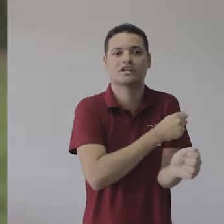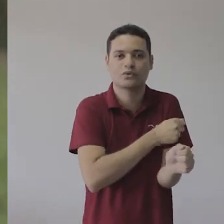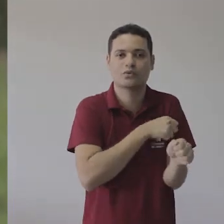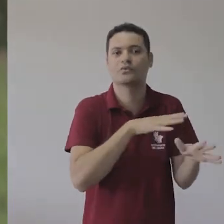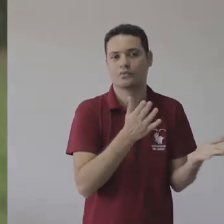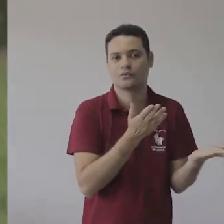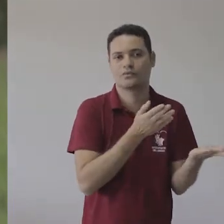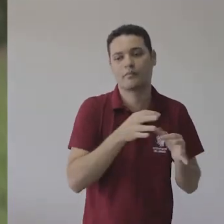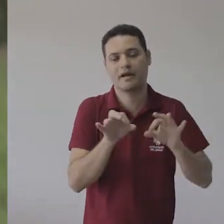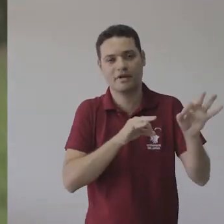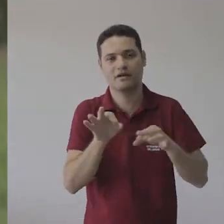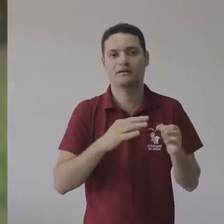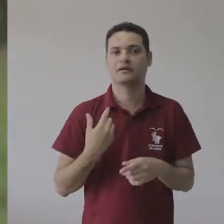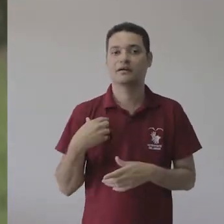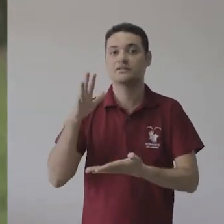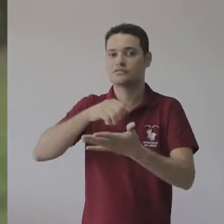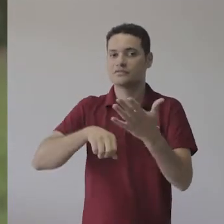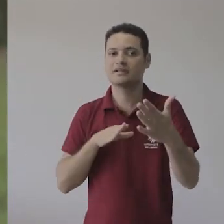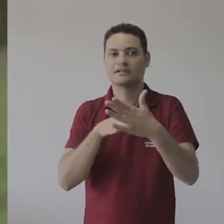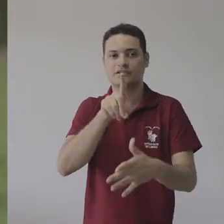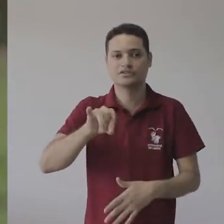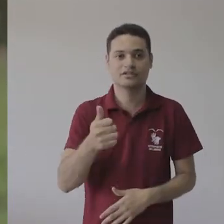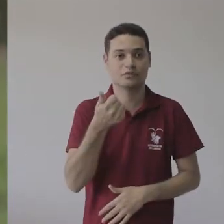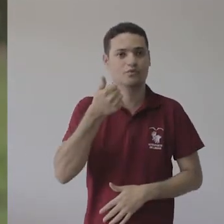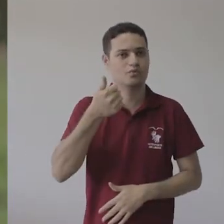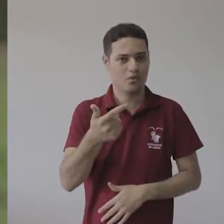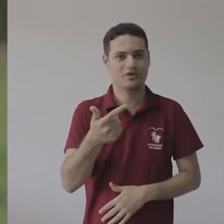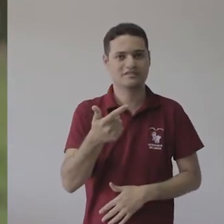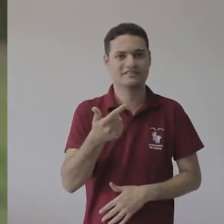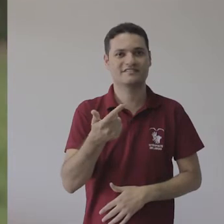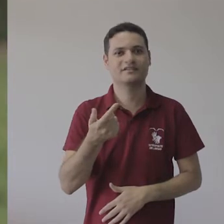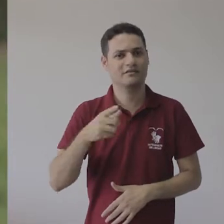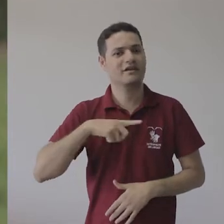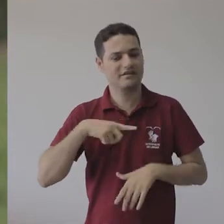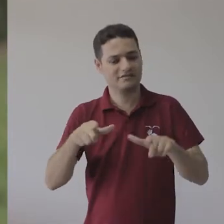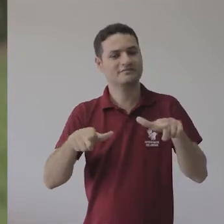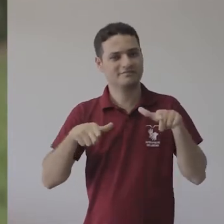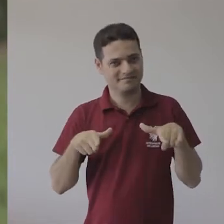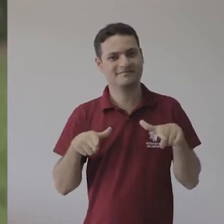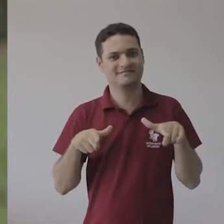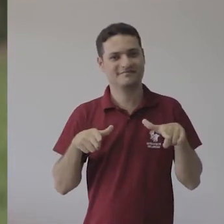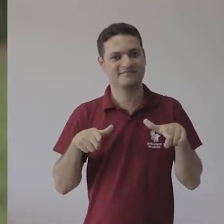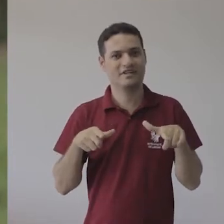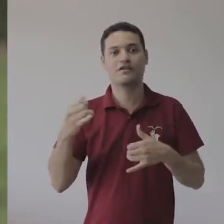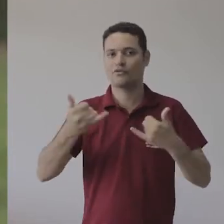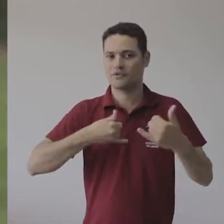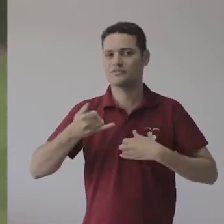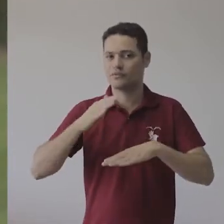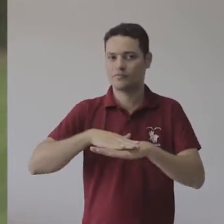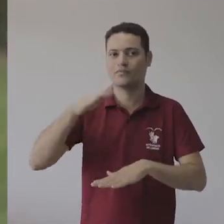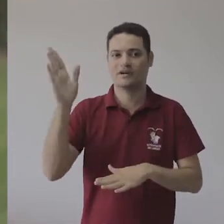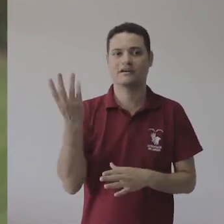Estudantil de Serviço Social. As inscrições estão abertas até o dia 12 e haverá emissão de certificado. Mais informações